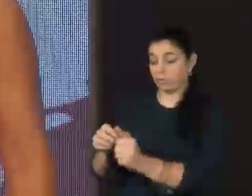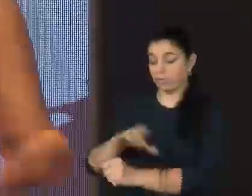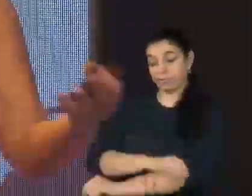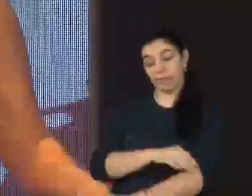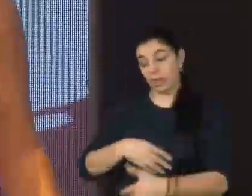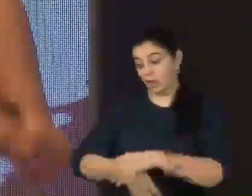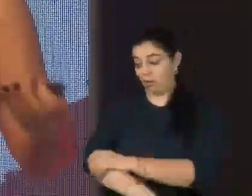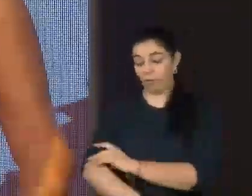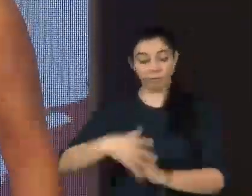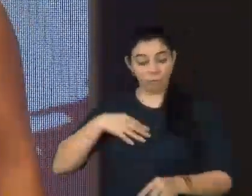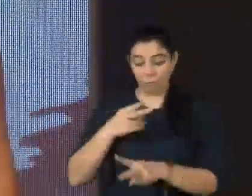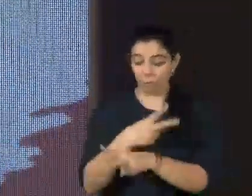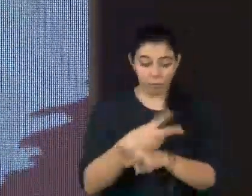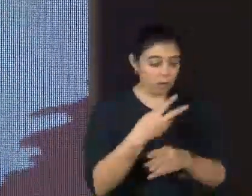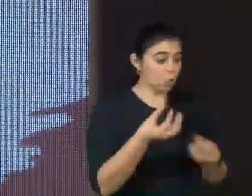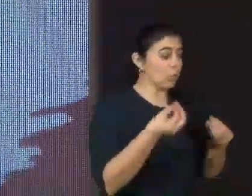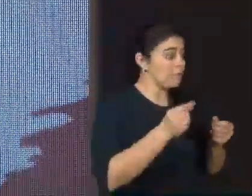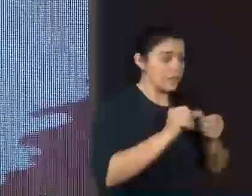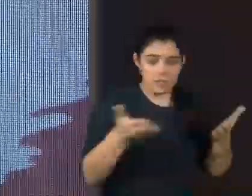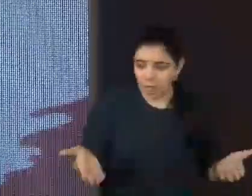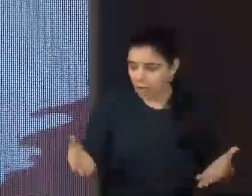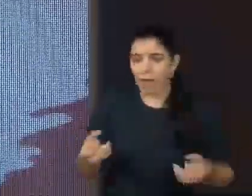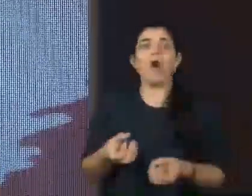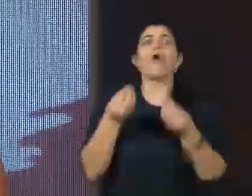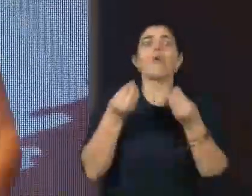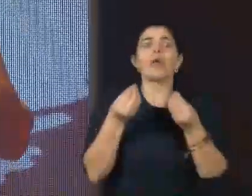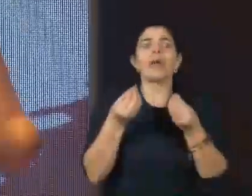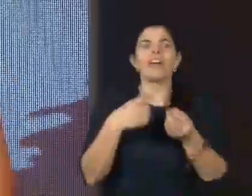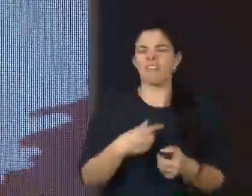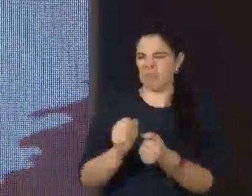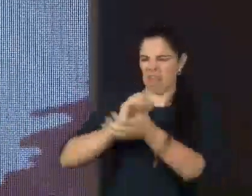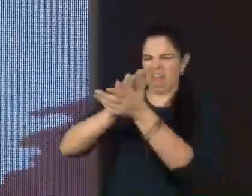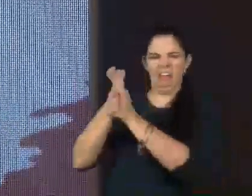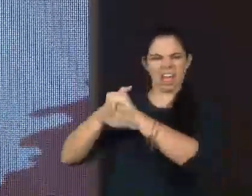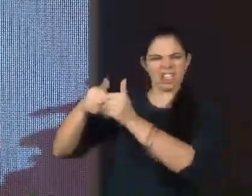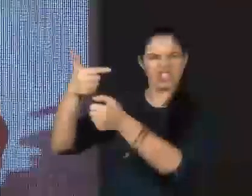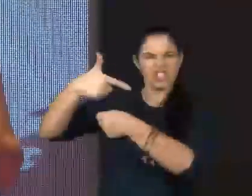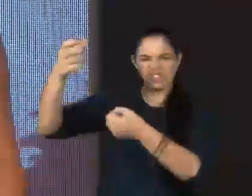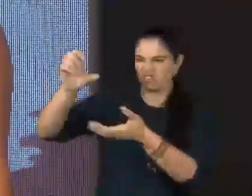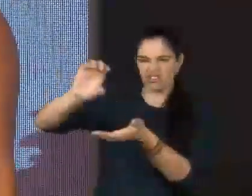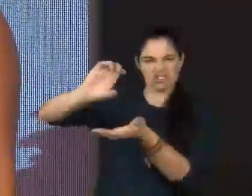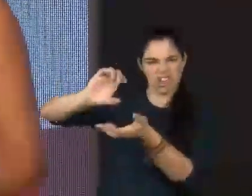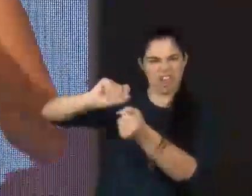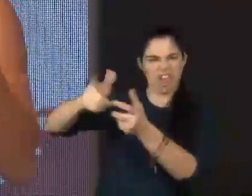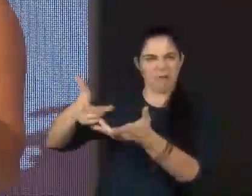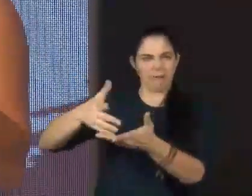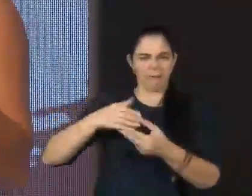protocolos. O que pode se fazer nesse momento? É álcool em gel? É trocar de roupa? É colocar